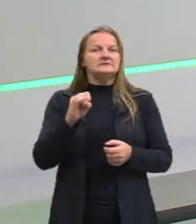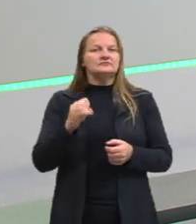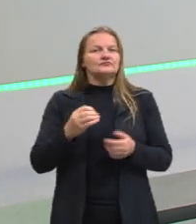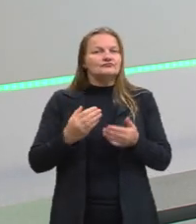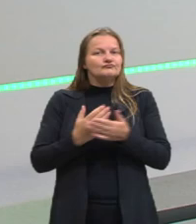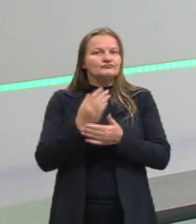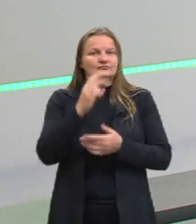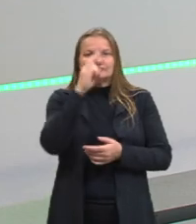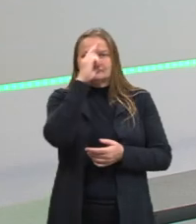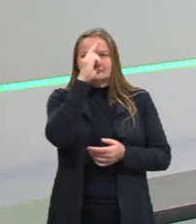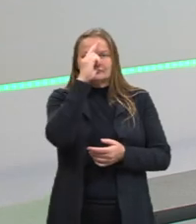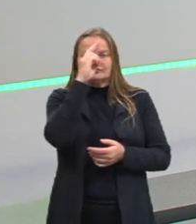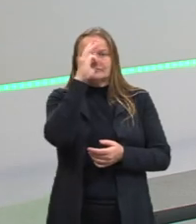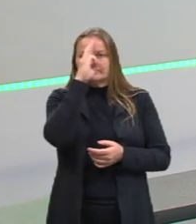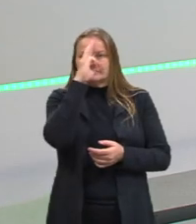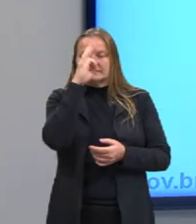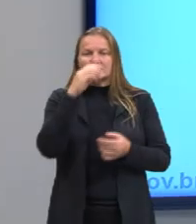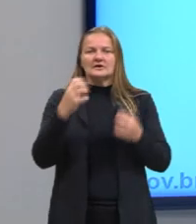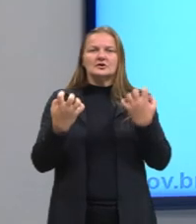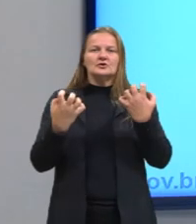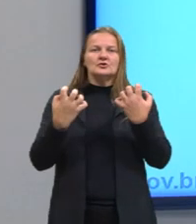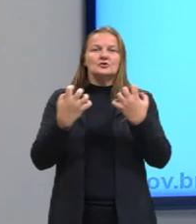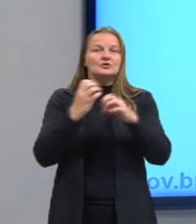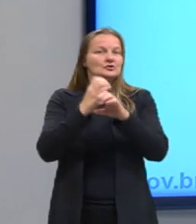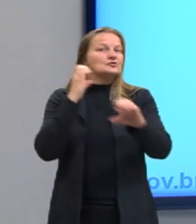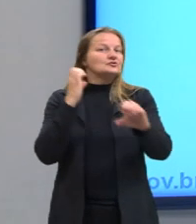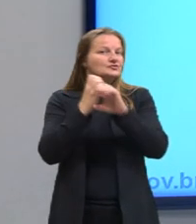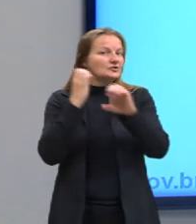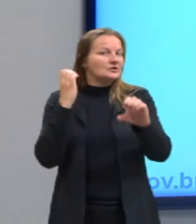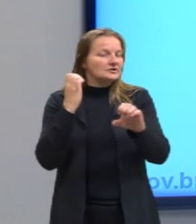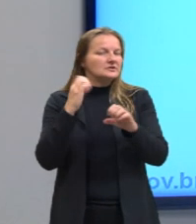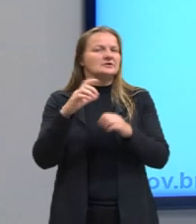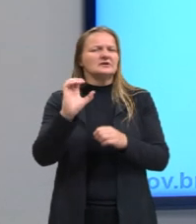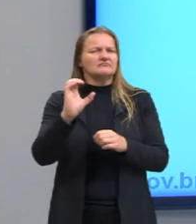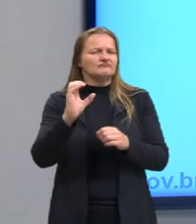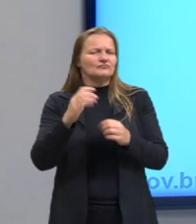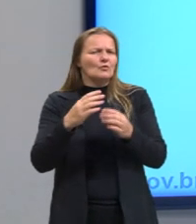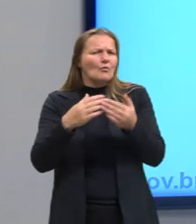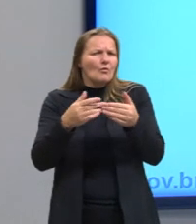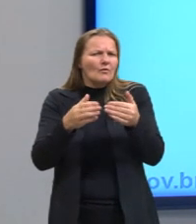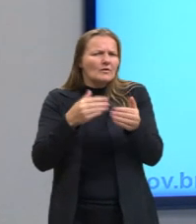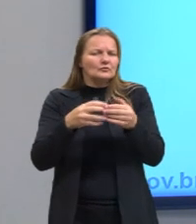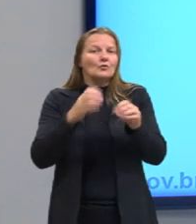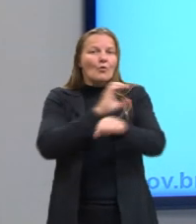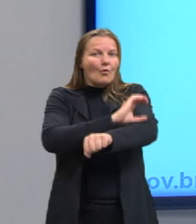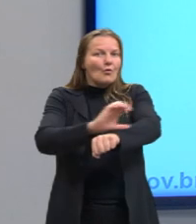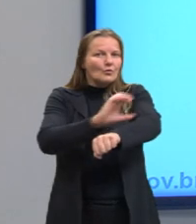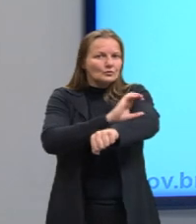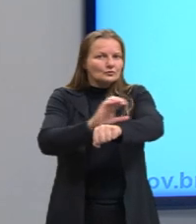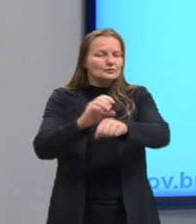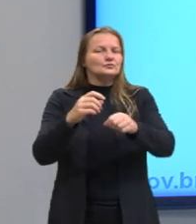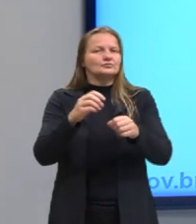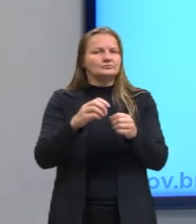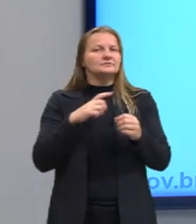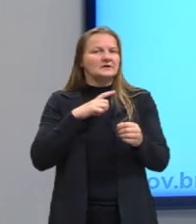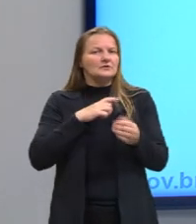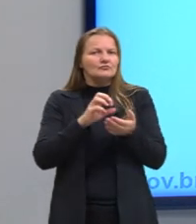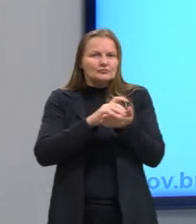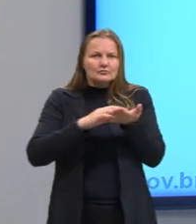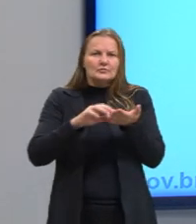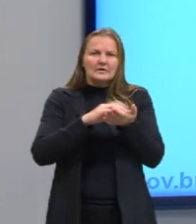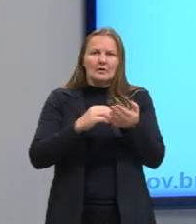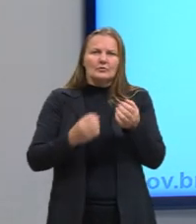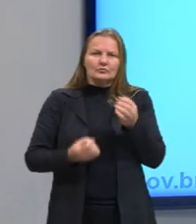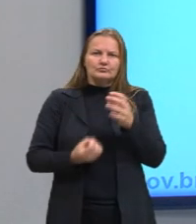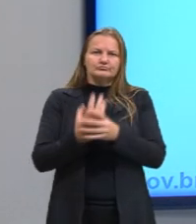da área das ciências exatas, da engenharia, vai sim, né? Conhecer o cálculo que foi elaborado pelo Newton e também